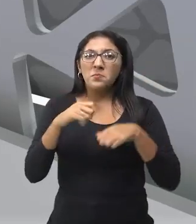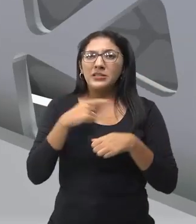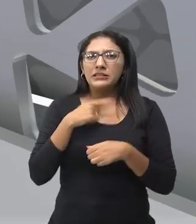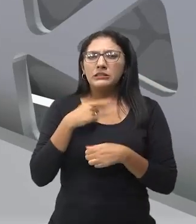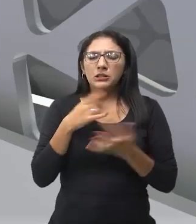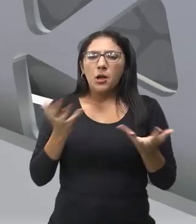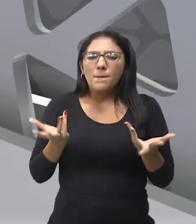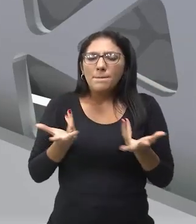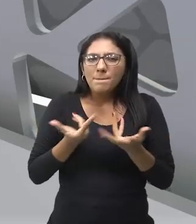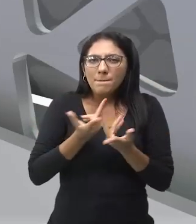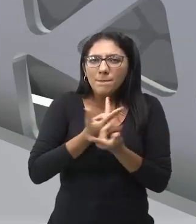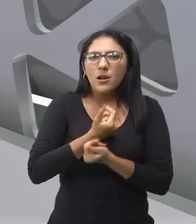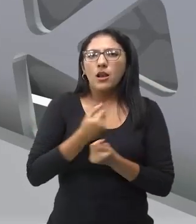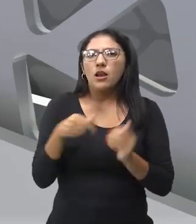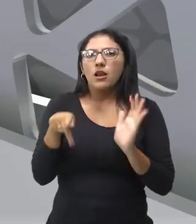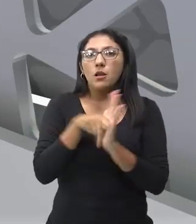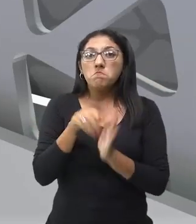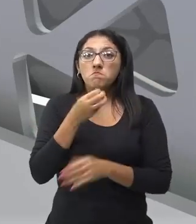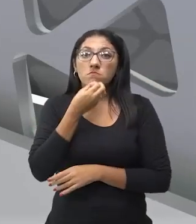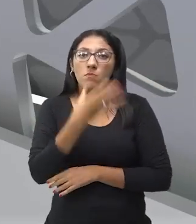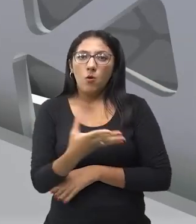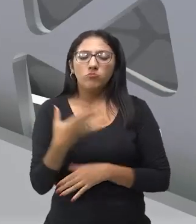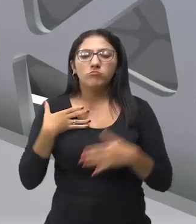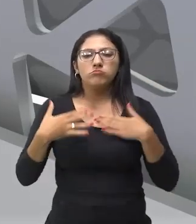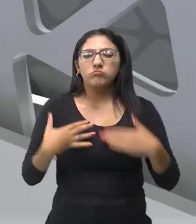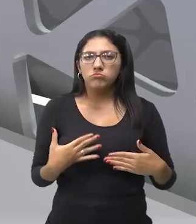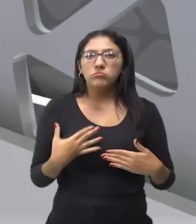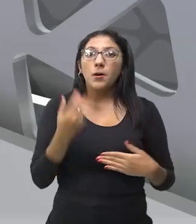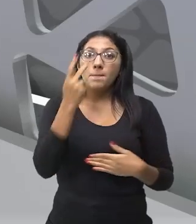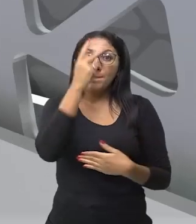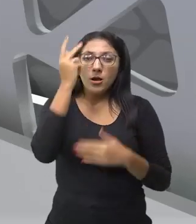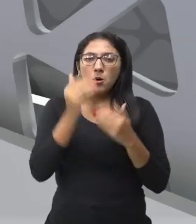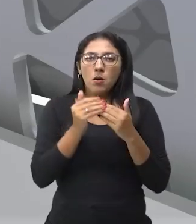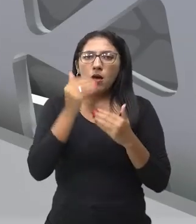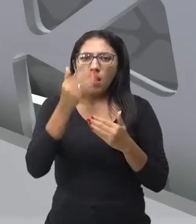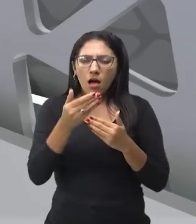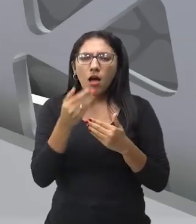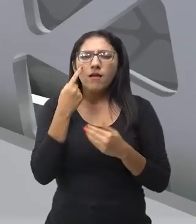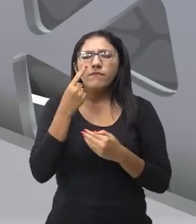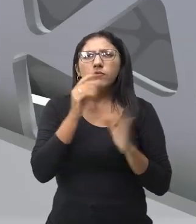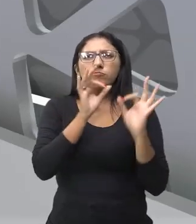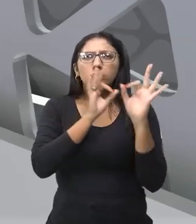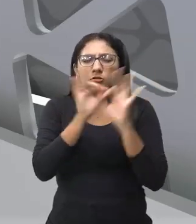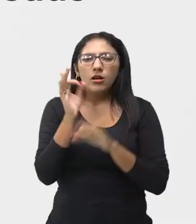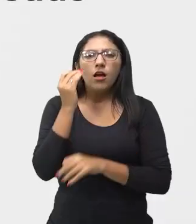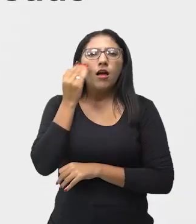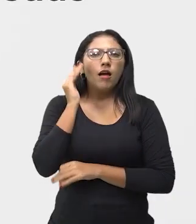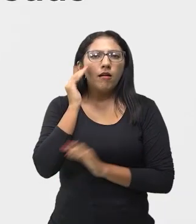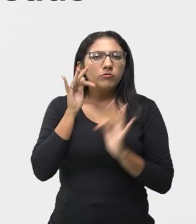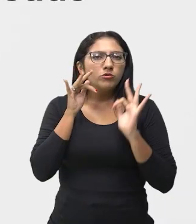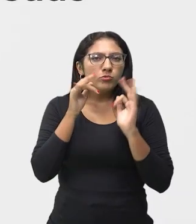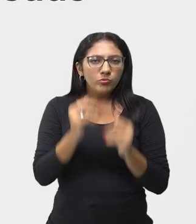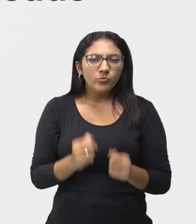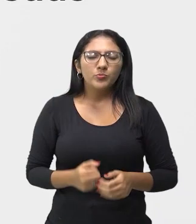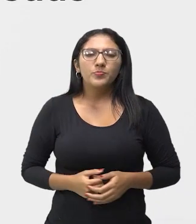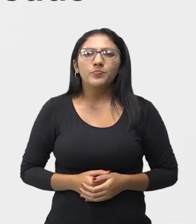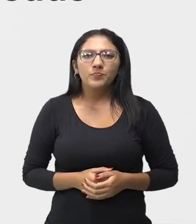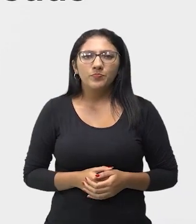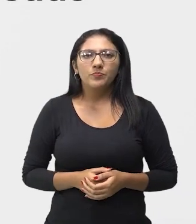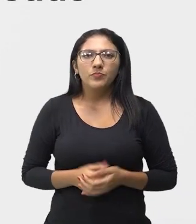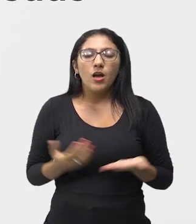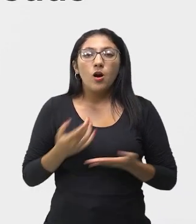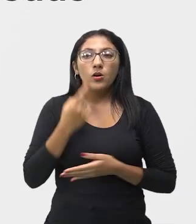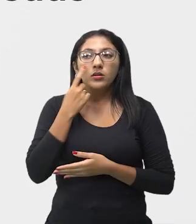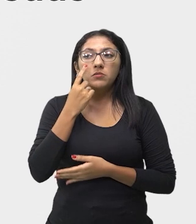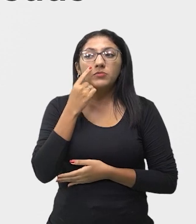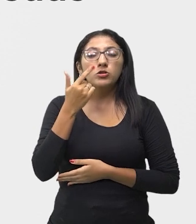hábil nos movimentos corporais para que o público possa compreendê-lo. Aí, a gente vai falar novamente